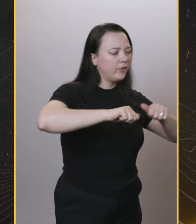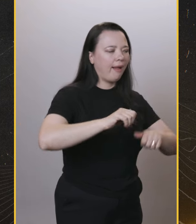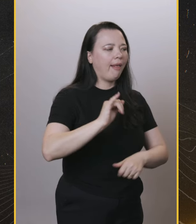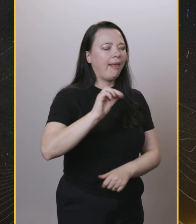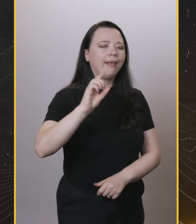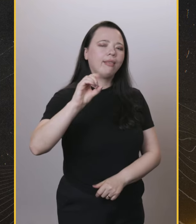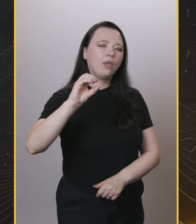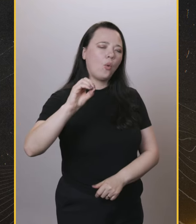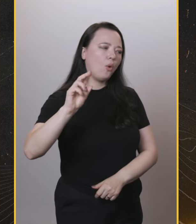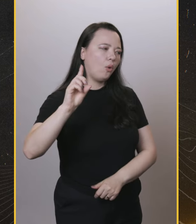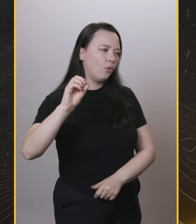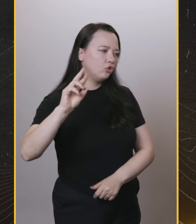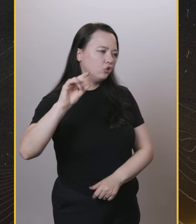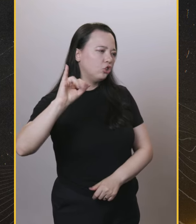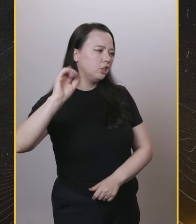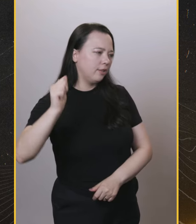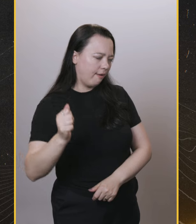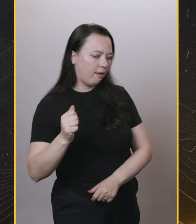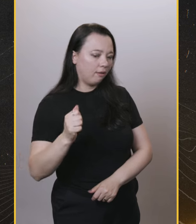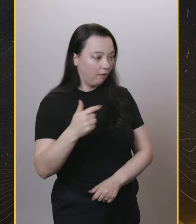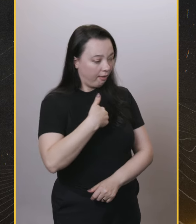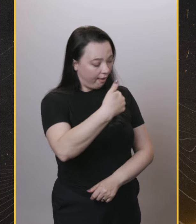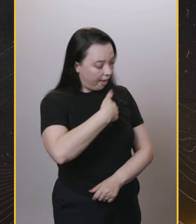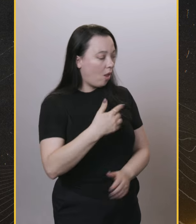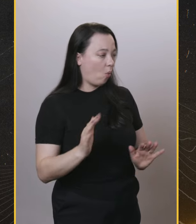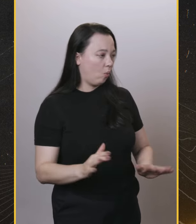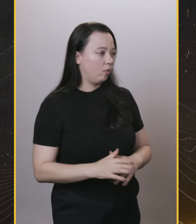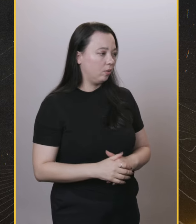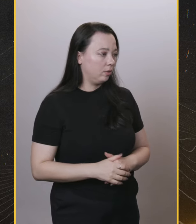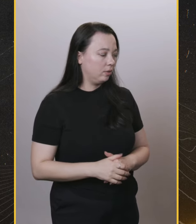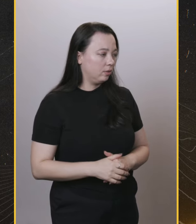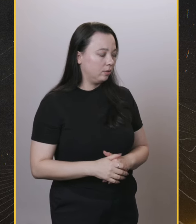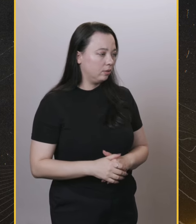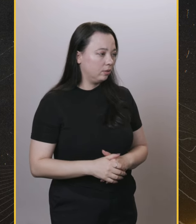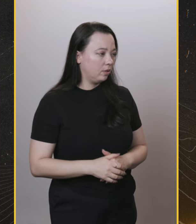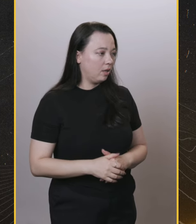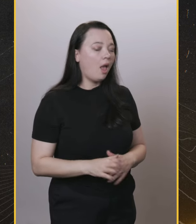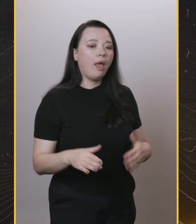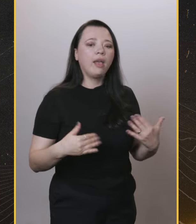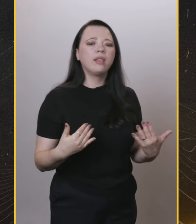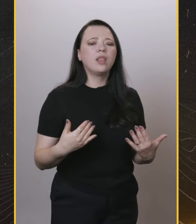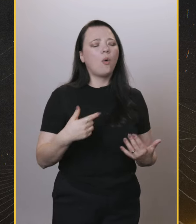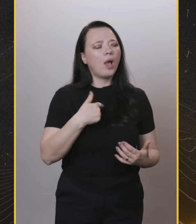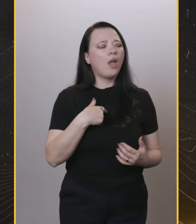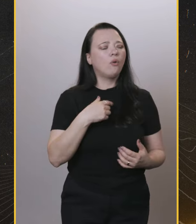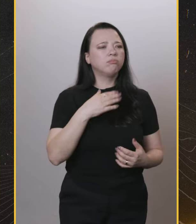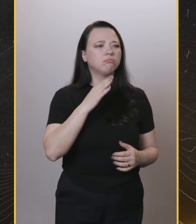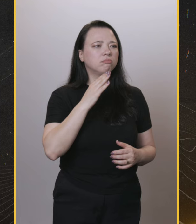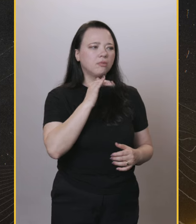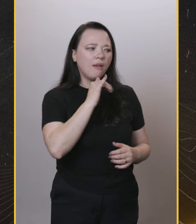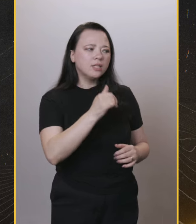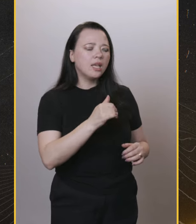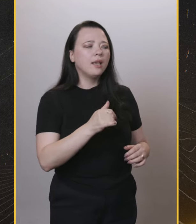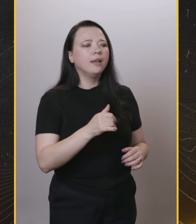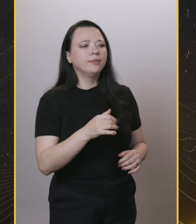tirar a ideologia de gênero? É esse cara simpático que tá na sua frente. Foi eu, cara, que fui lá pra tribuna. Você conseguiu mandar? Você não